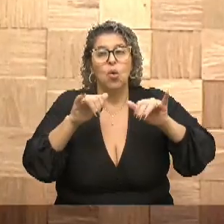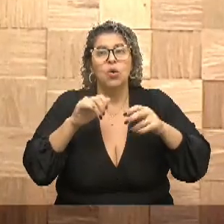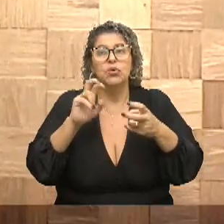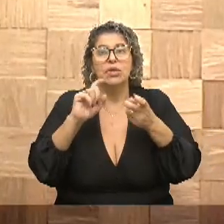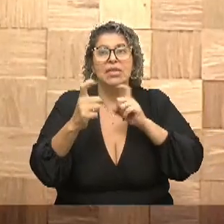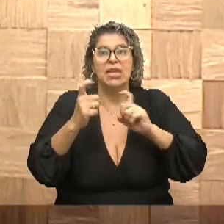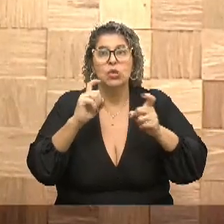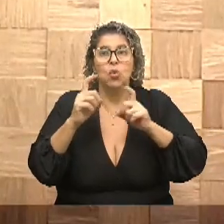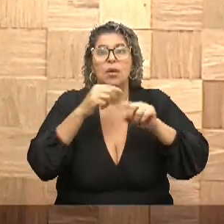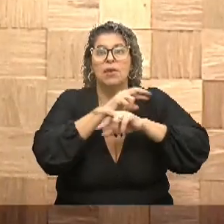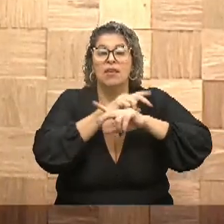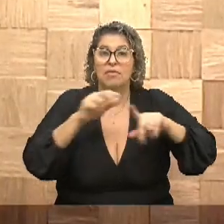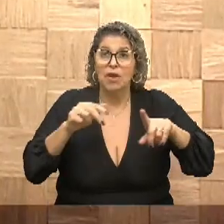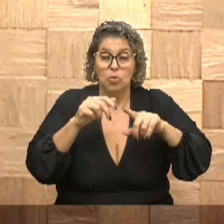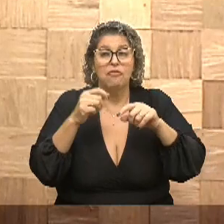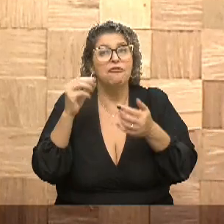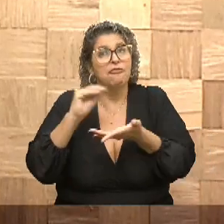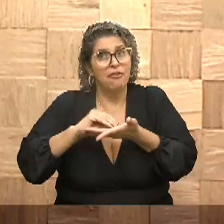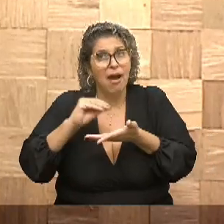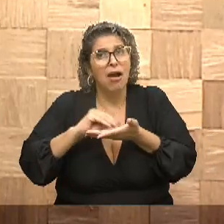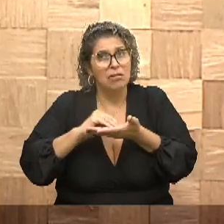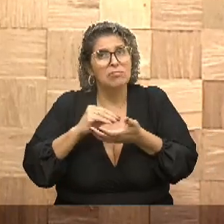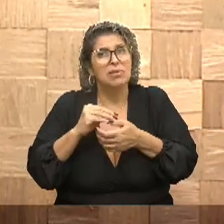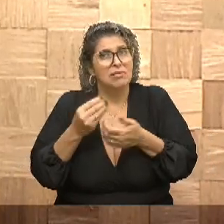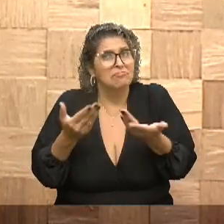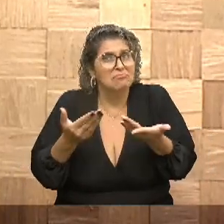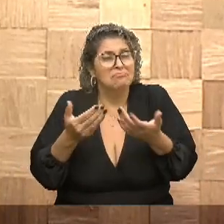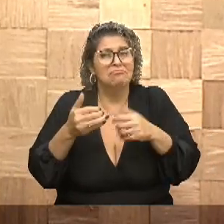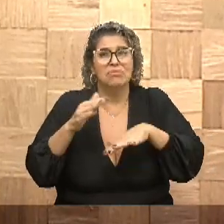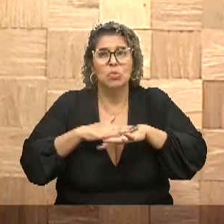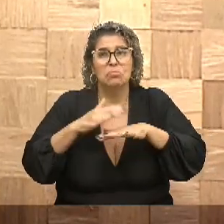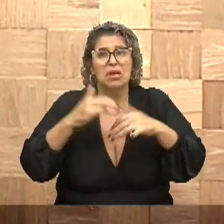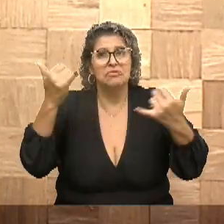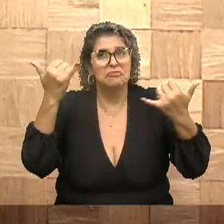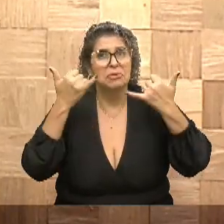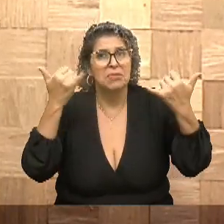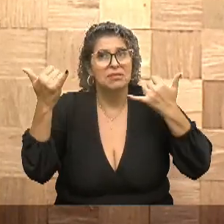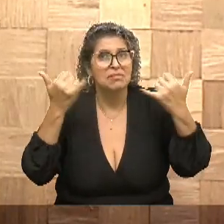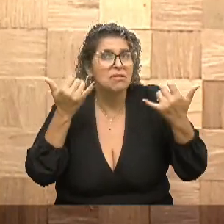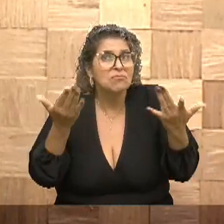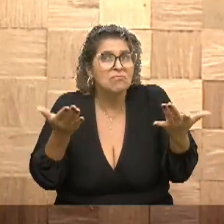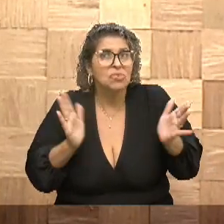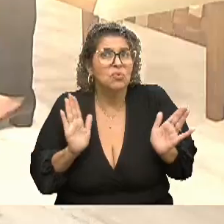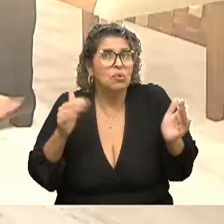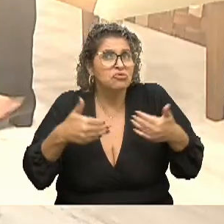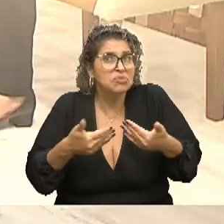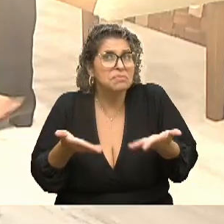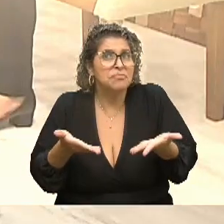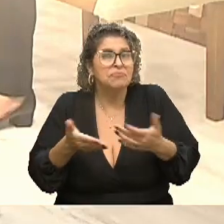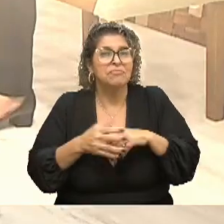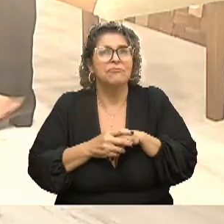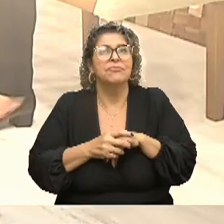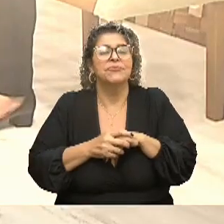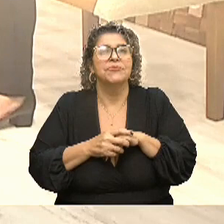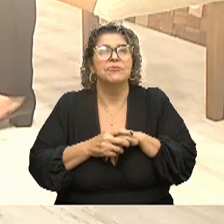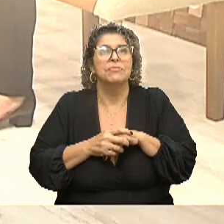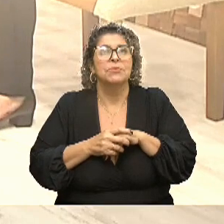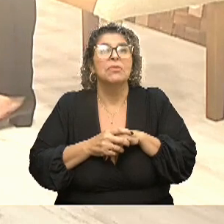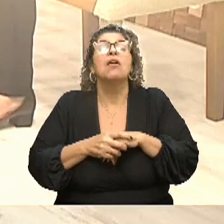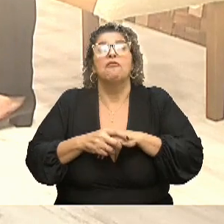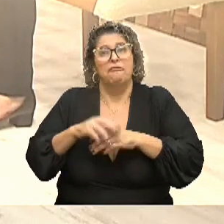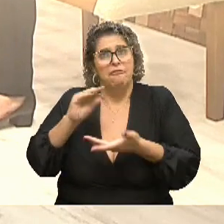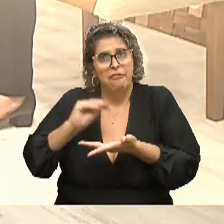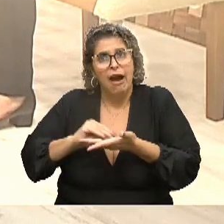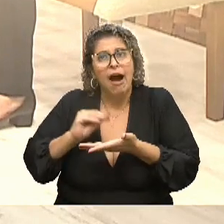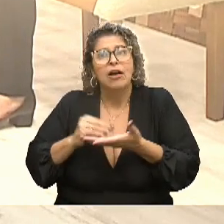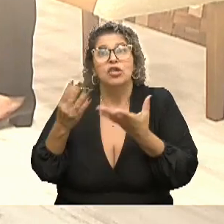para outras doenças. Falta um pouco isso, de um pouco mais espaço para se falar do autismo? Falta, falta bastante, porque